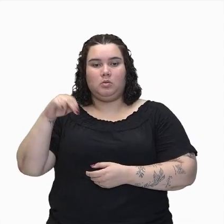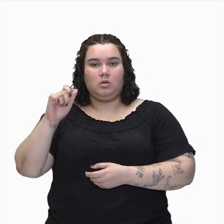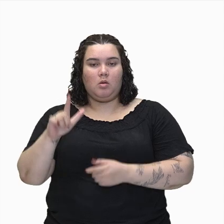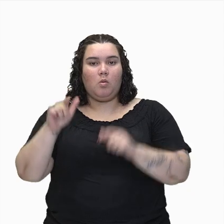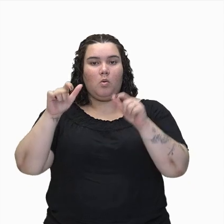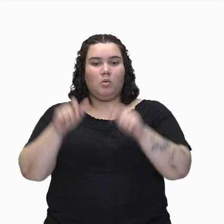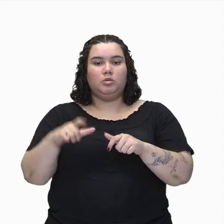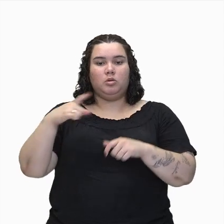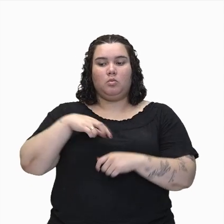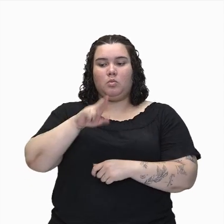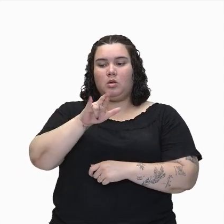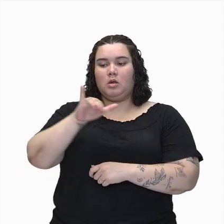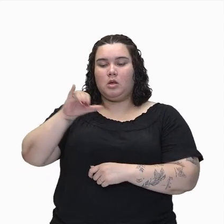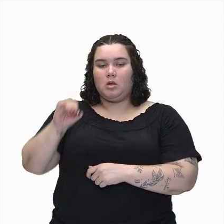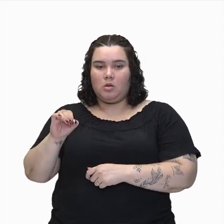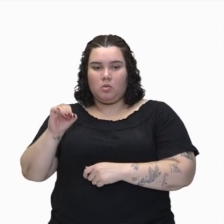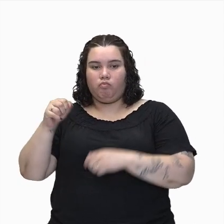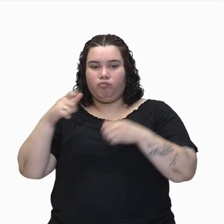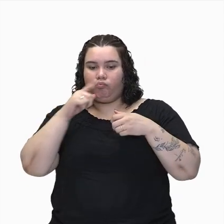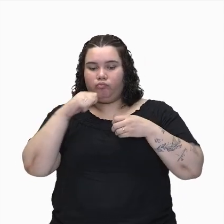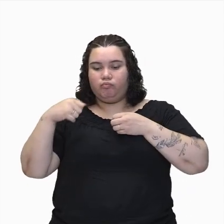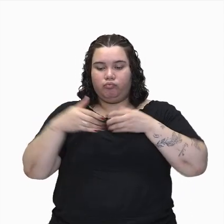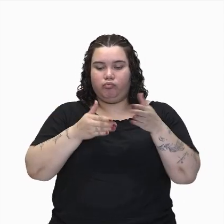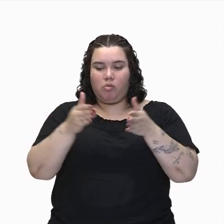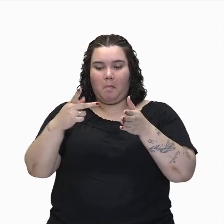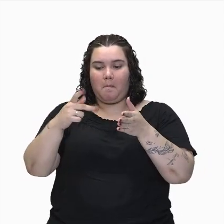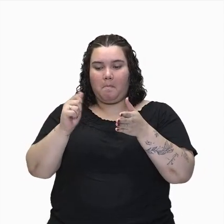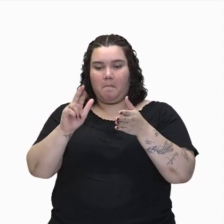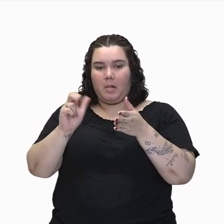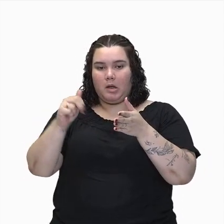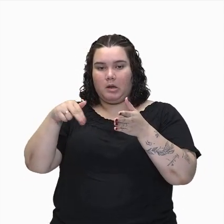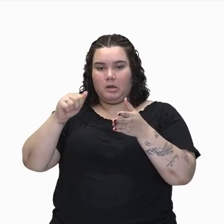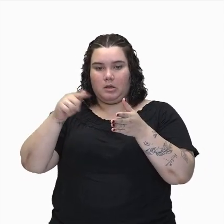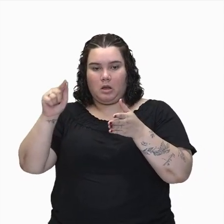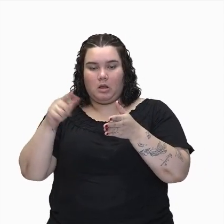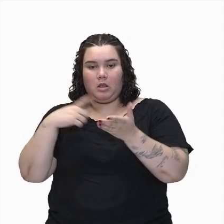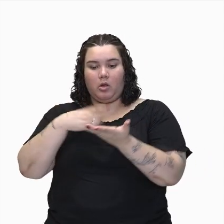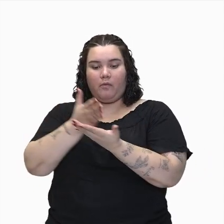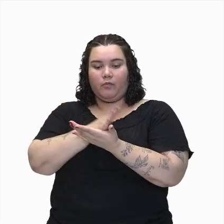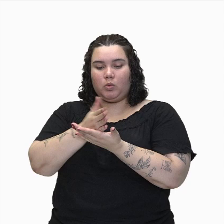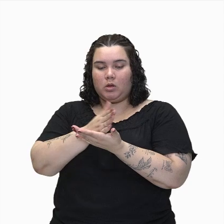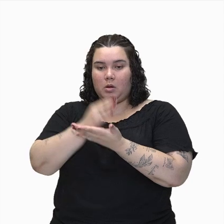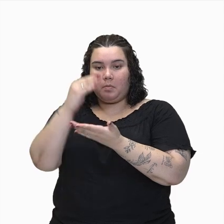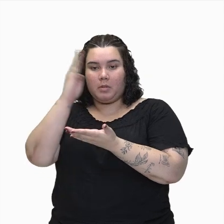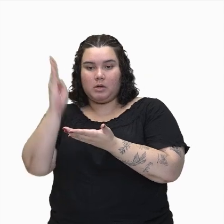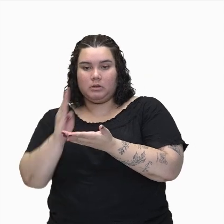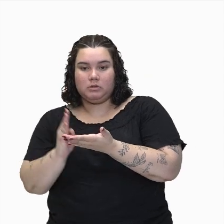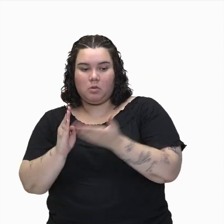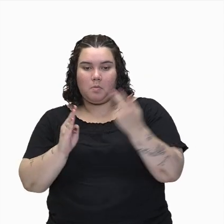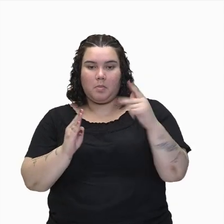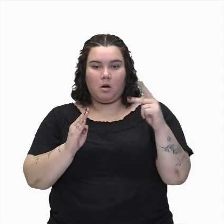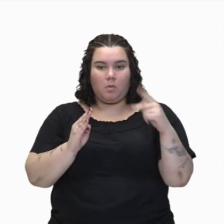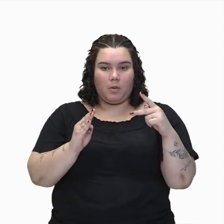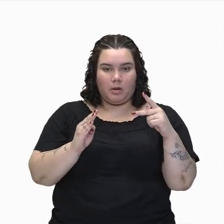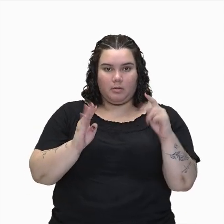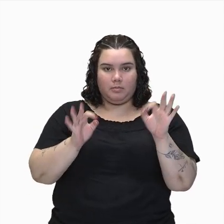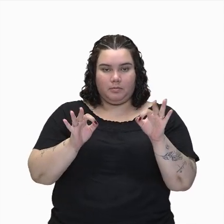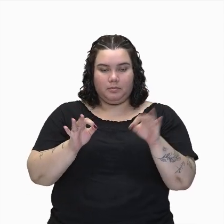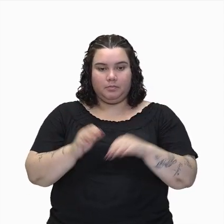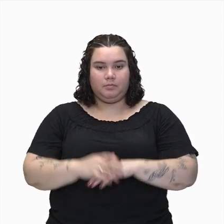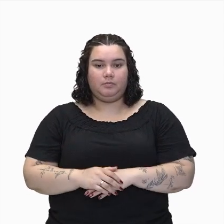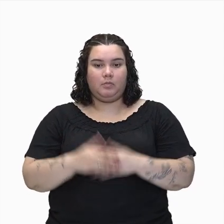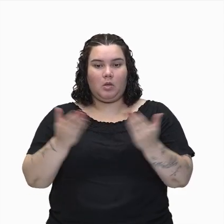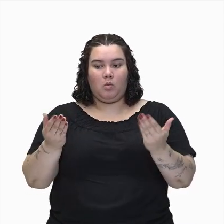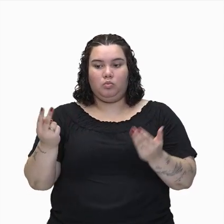Rio Paraná, na fronteira ali entre o Brasil e o Paraguai, tá? E como ela foi construída pelos dois